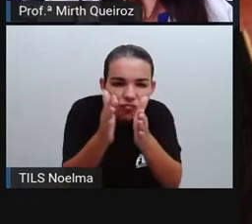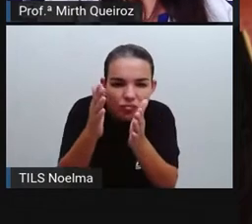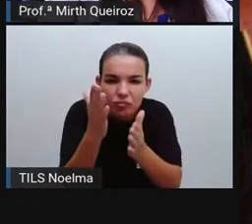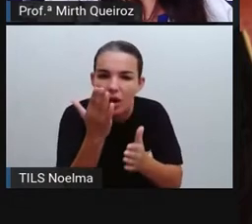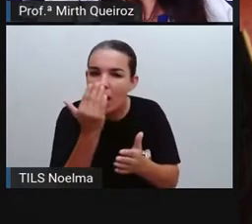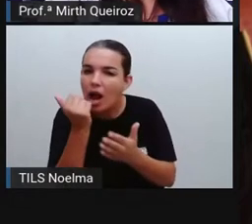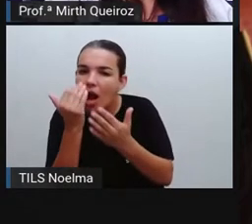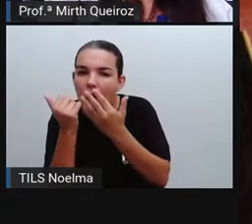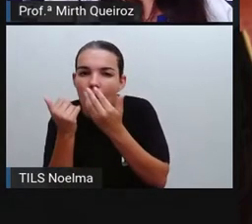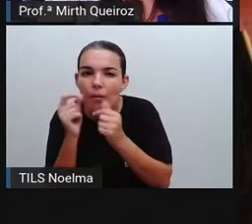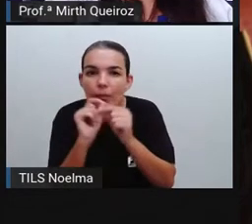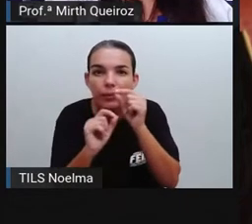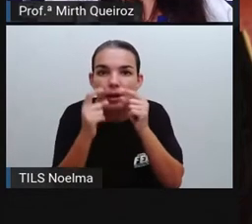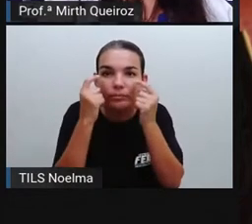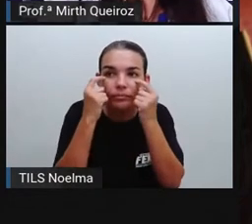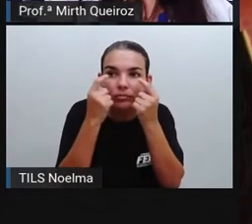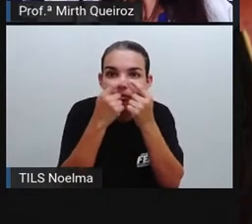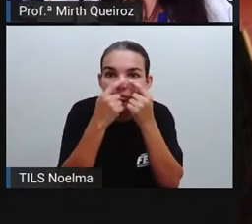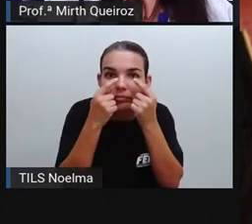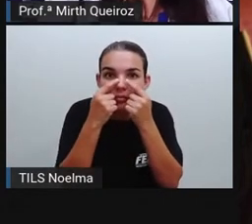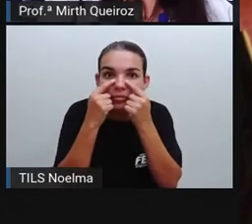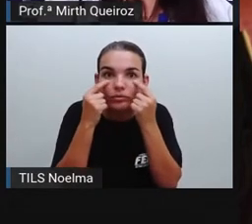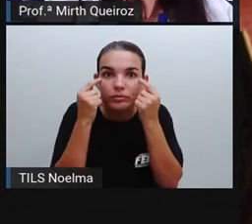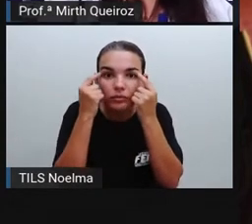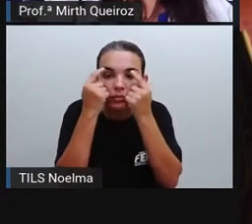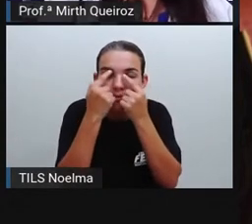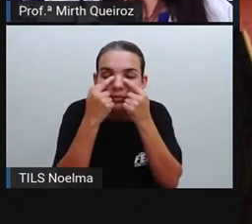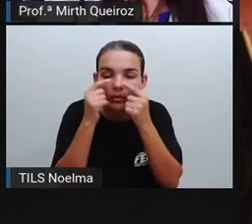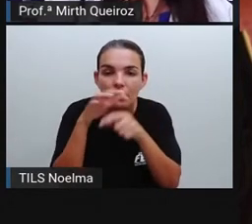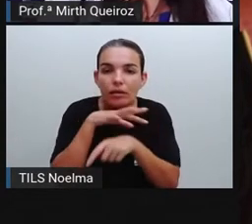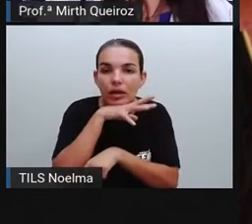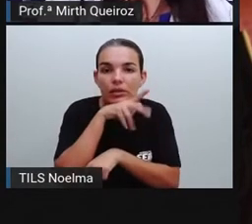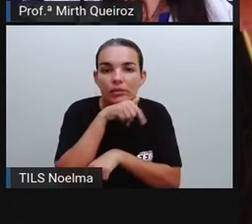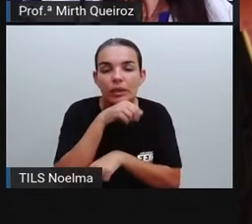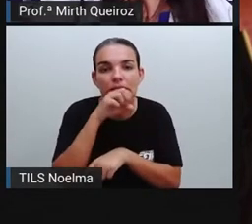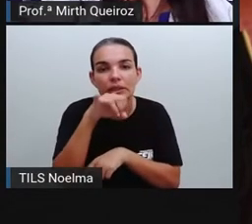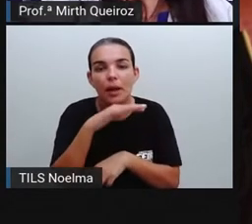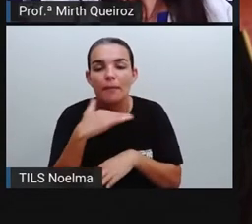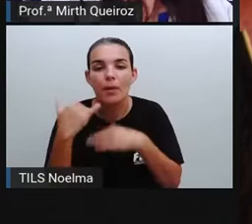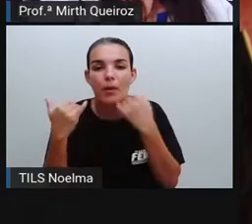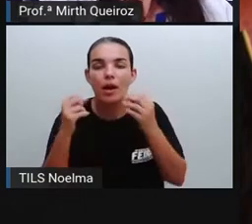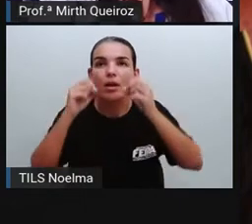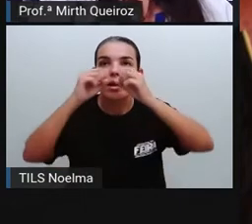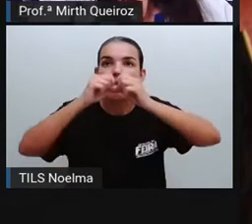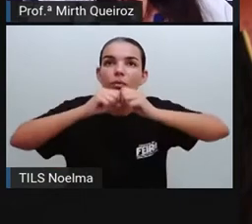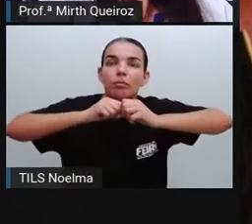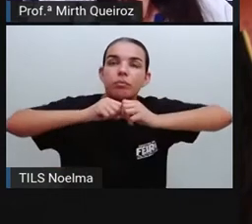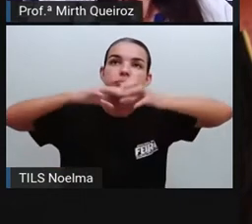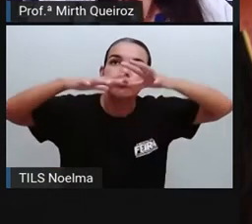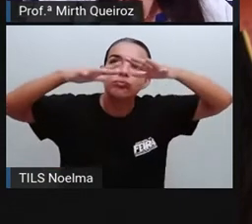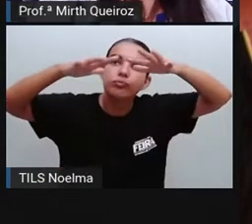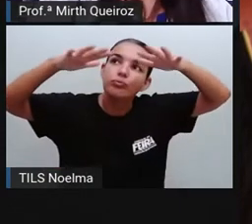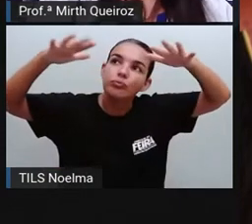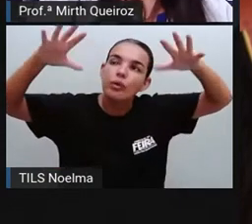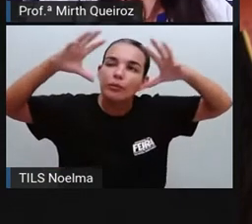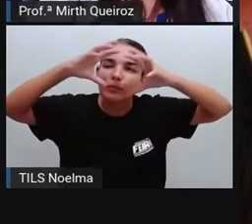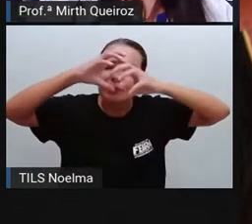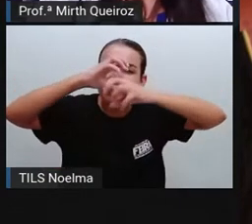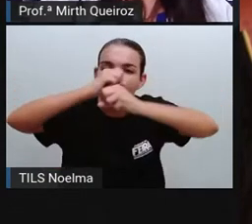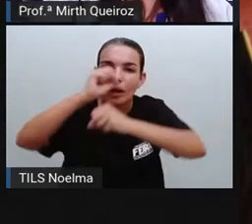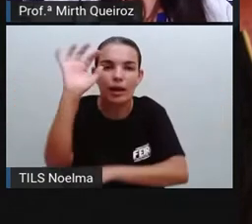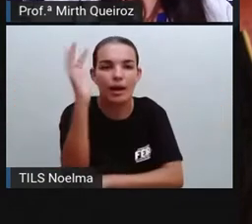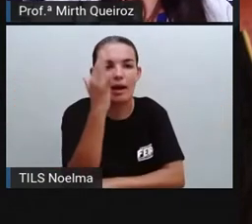alimentar dos olhos dos animais. E, quando morre, sua luz se espalha pela escuridão da floresta.